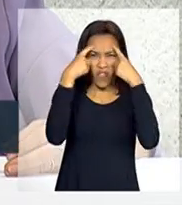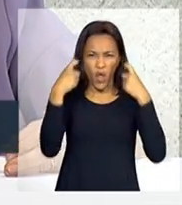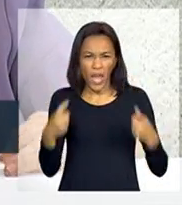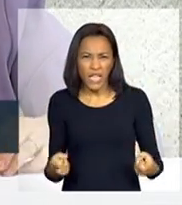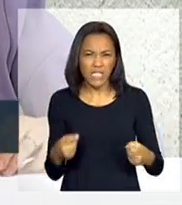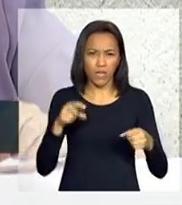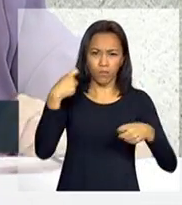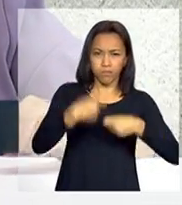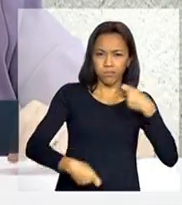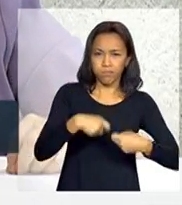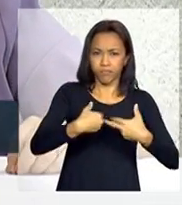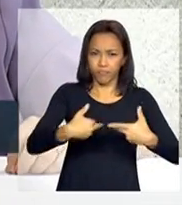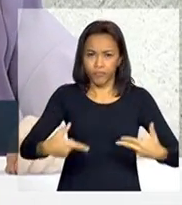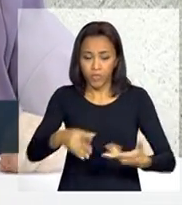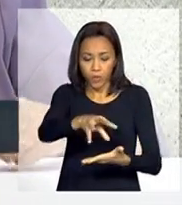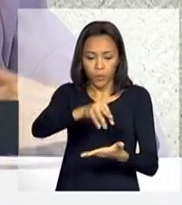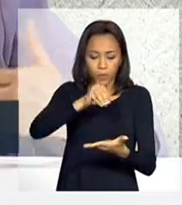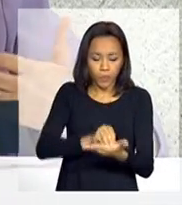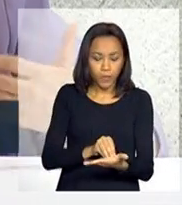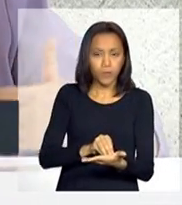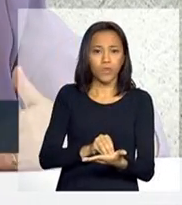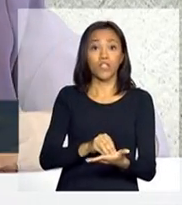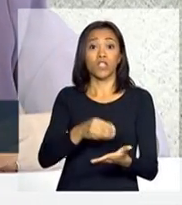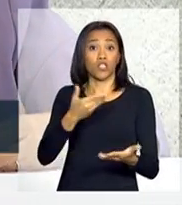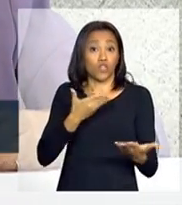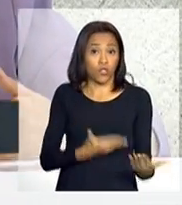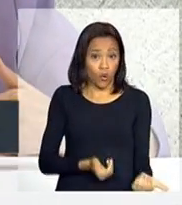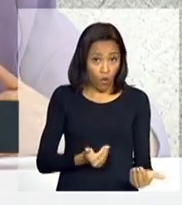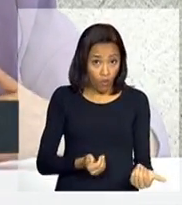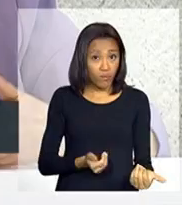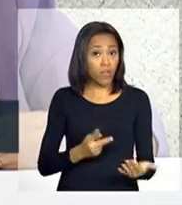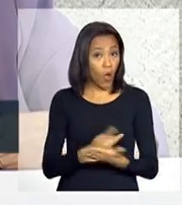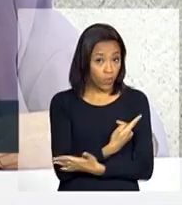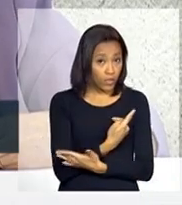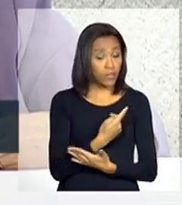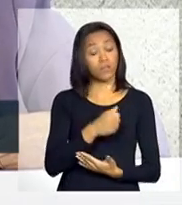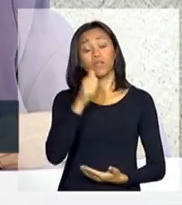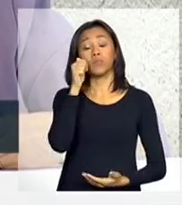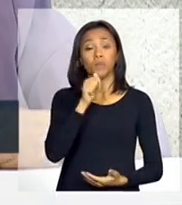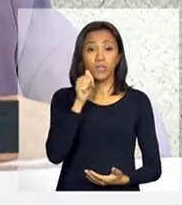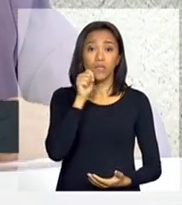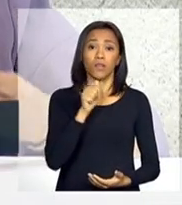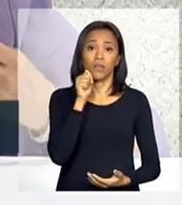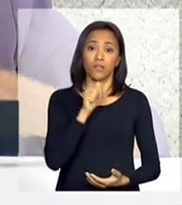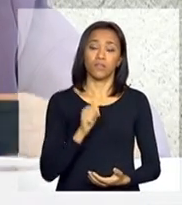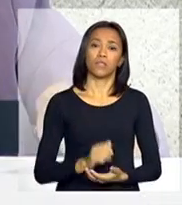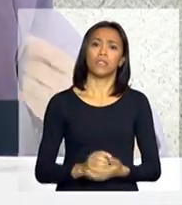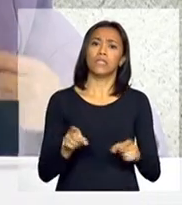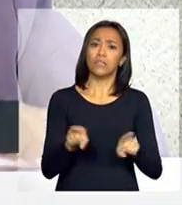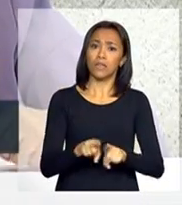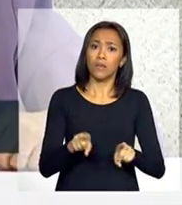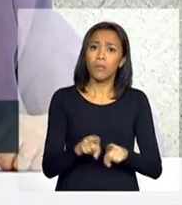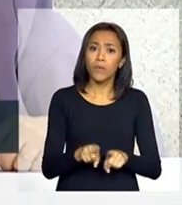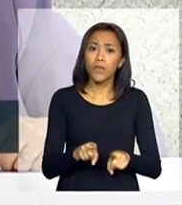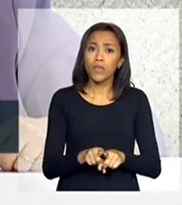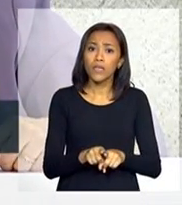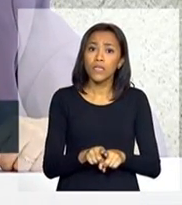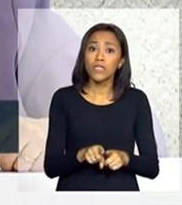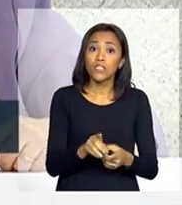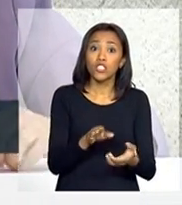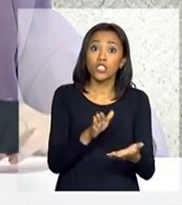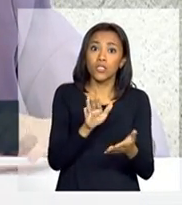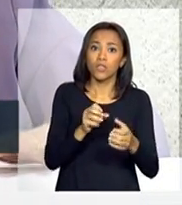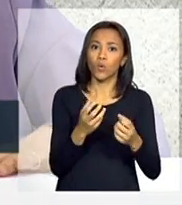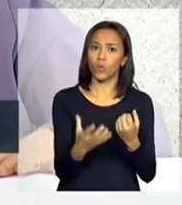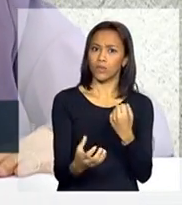sexual contra meninas, jovens e mulheres e na guarda desta prova.